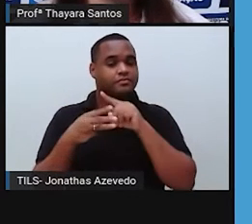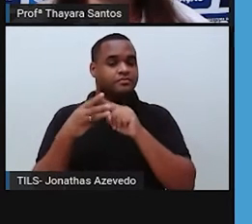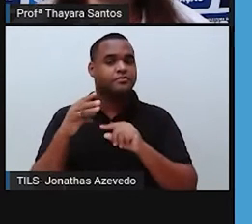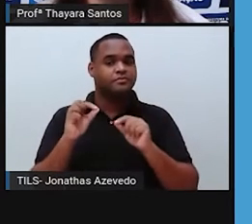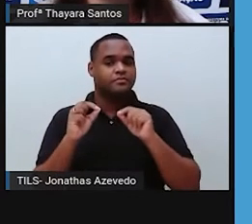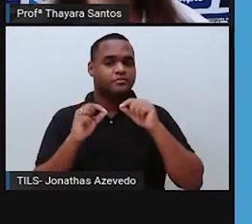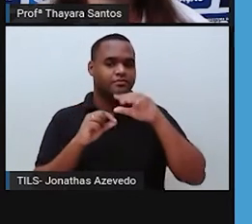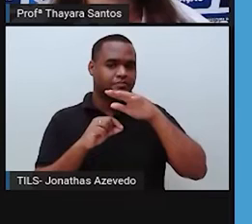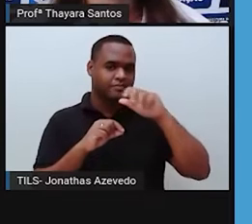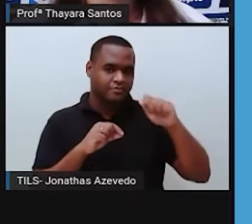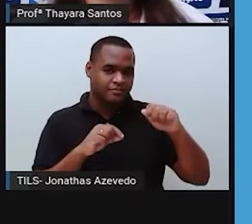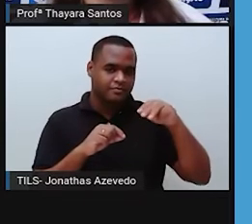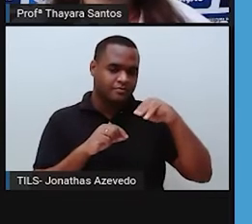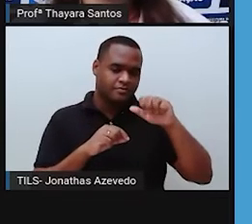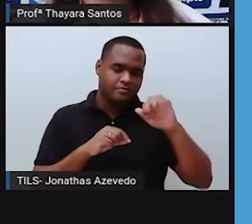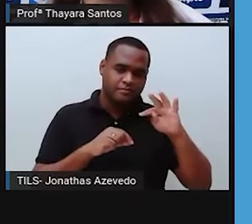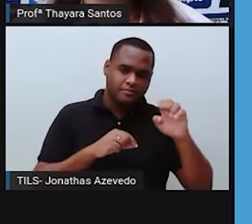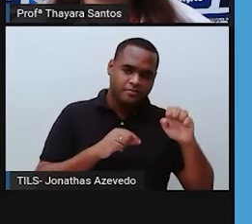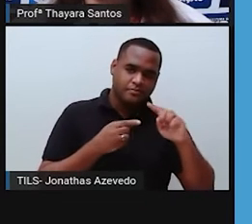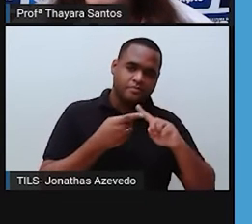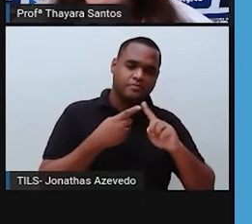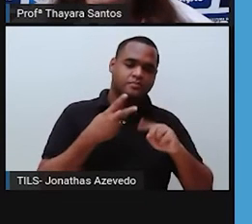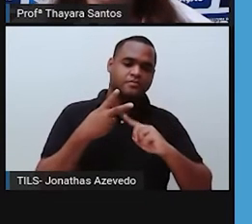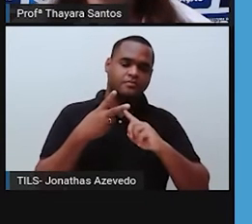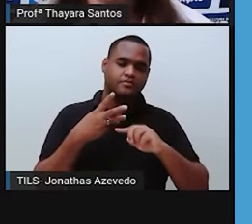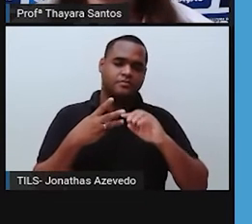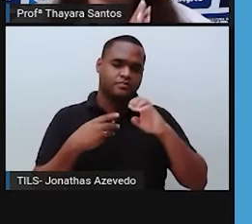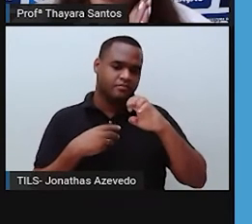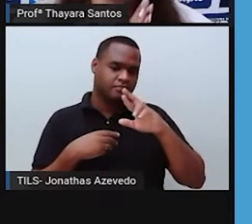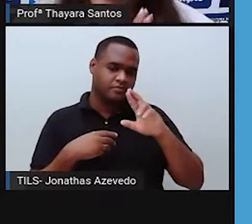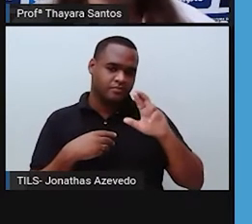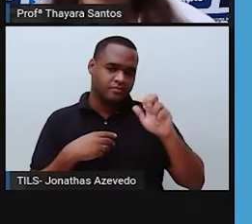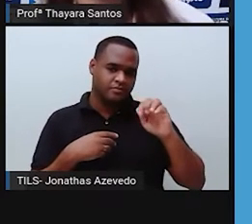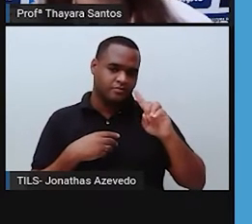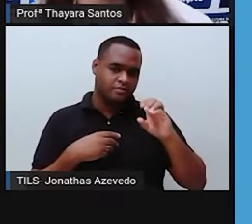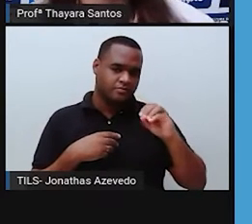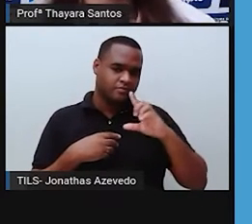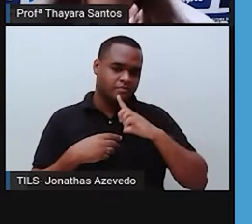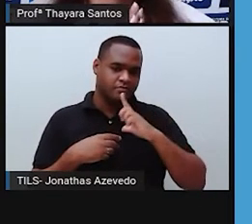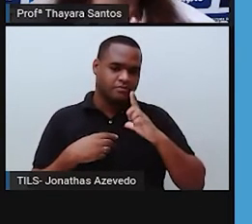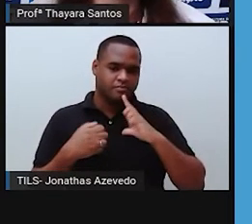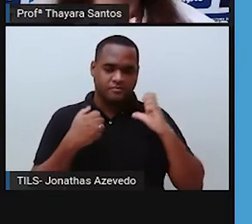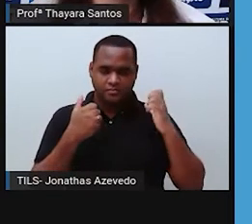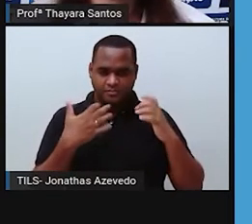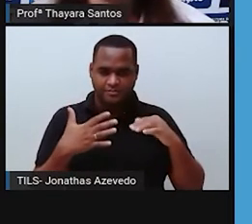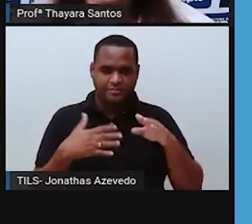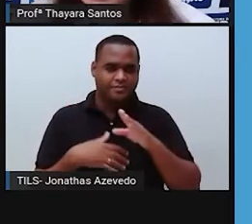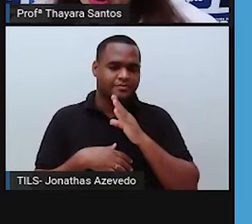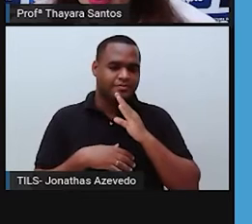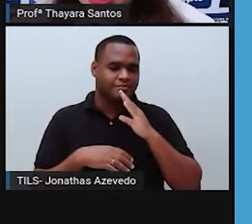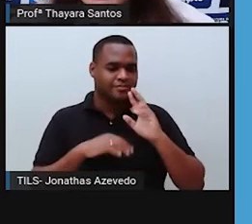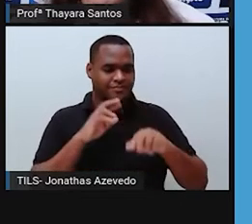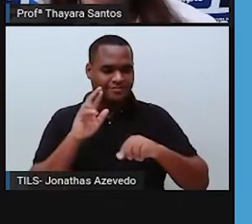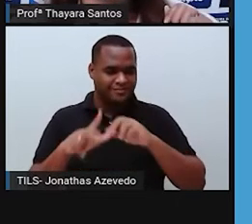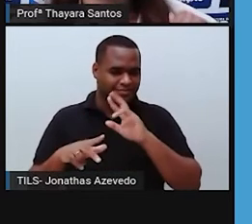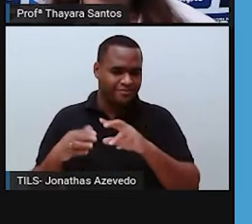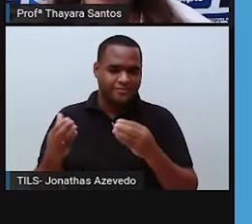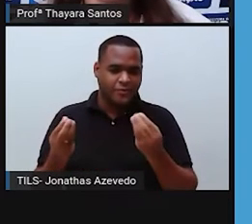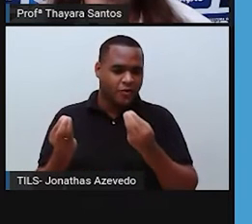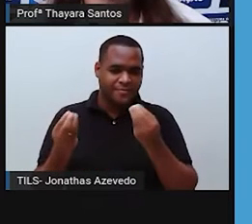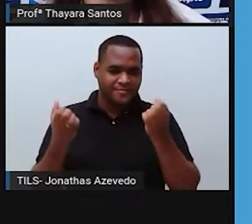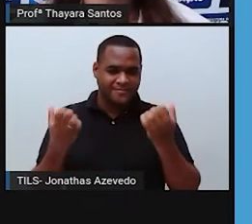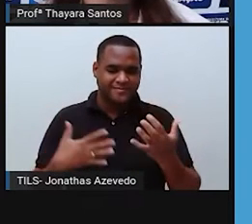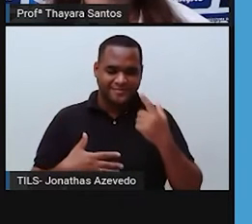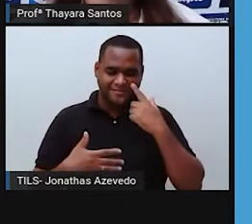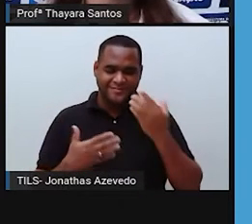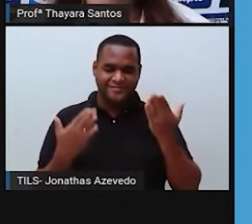A Amazônia, a Mata Atlântica e o Cerrado. A gente vai conhecer um pouquinho de cada um desses três biomas. Então, vamos